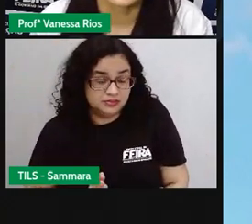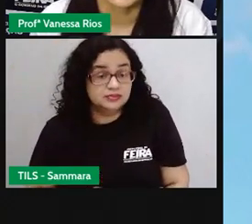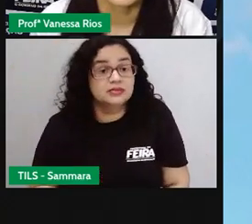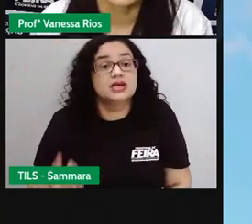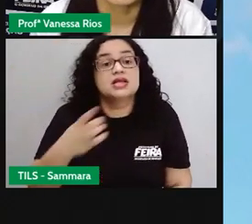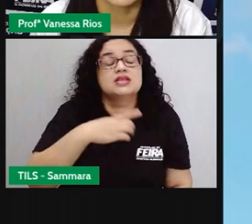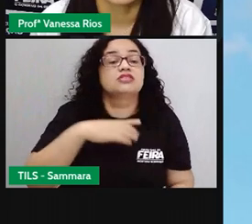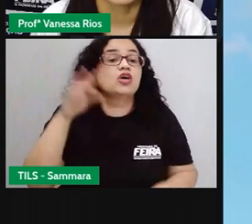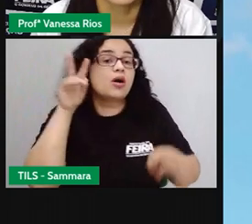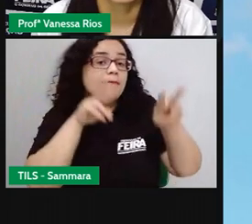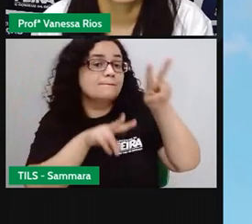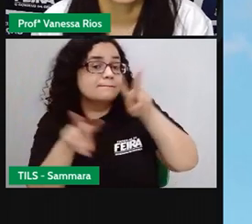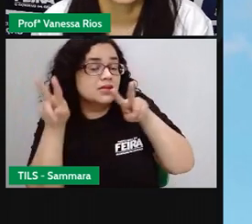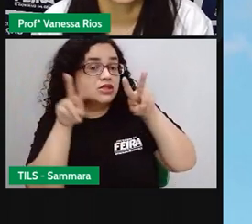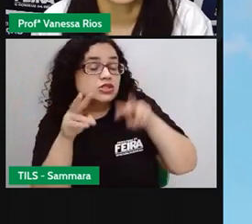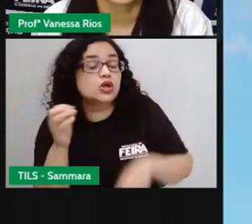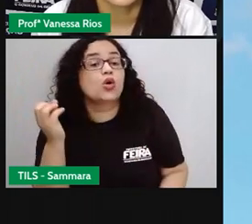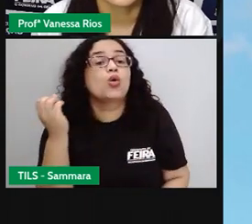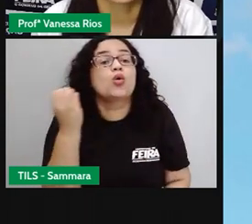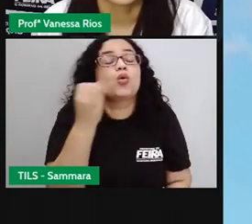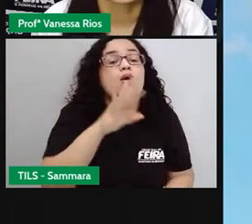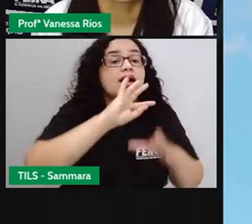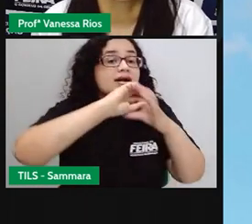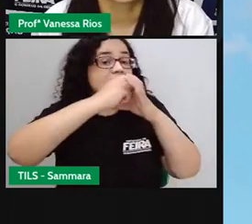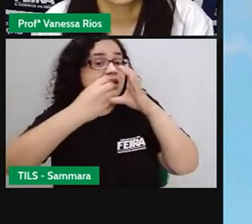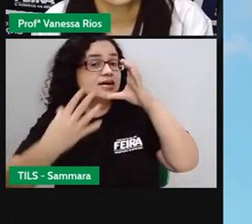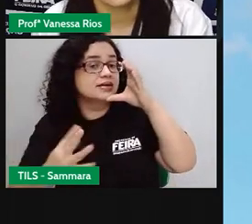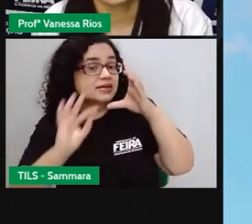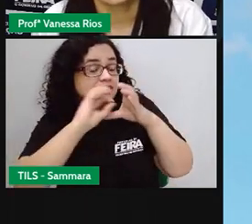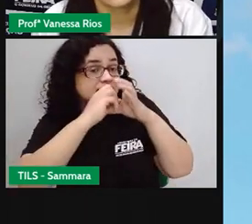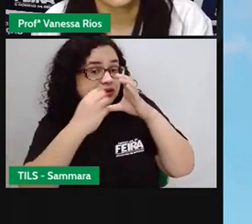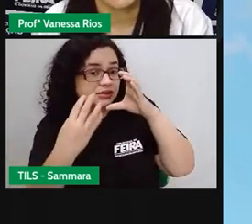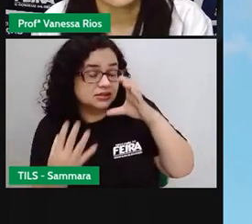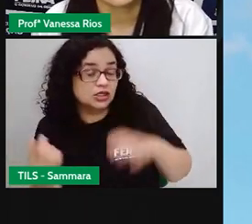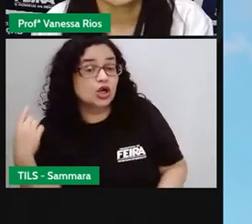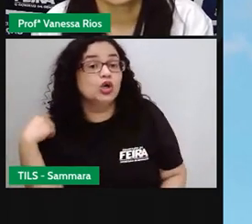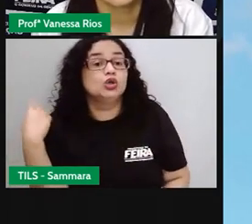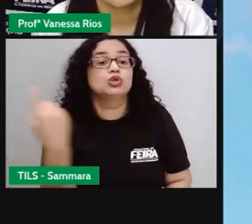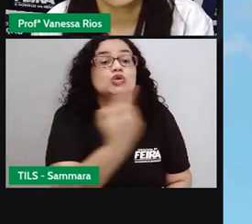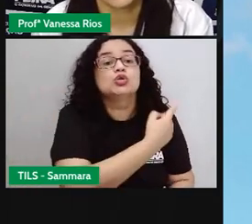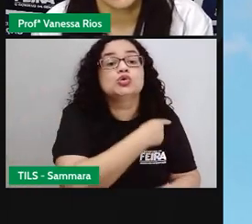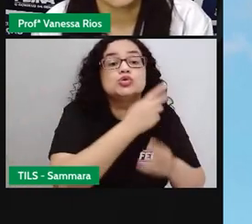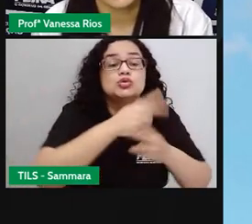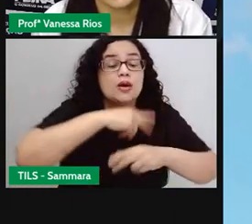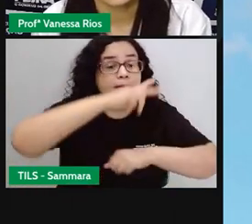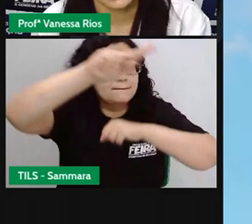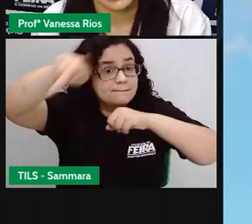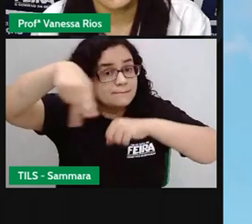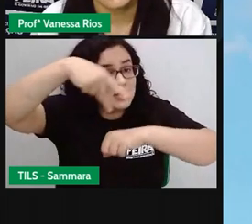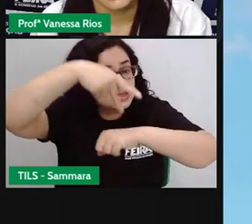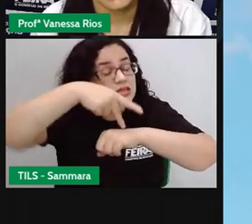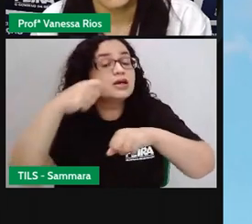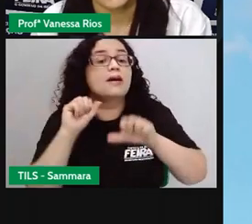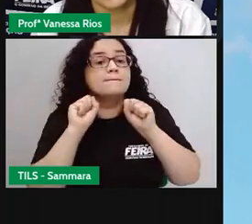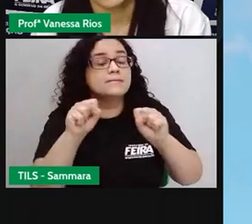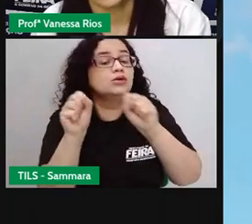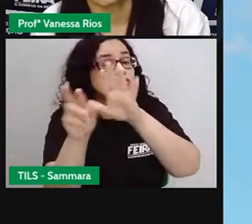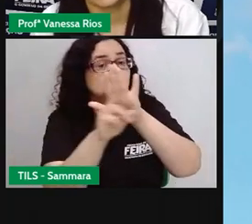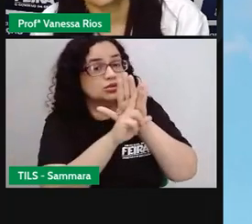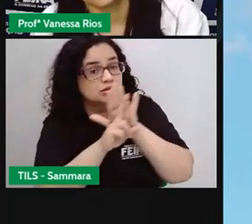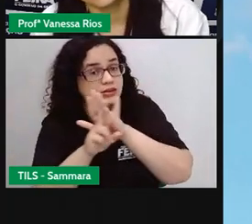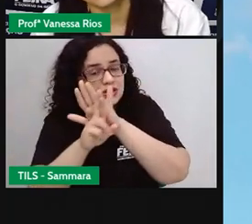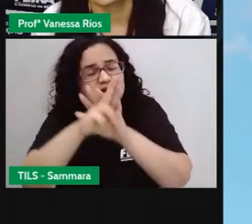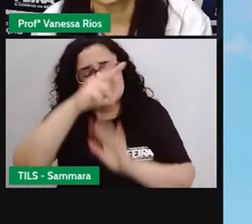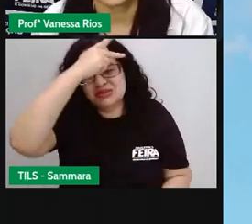e a gente observa aí o quanto de características, né, do nosso país a bandeira pode representar. Algumas